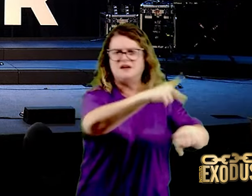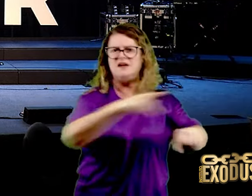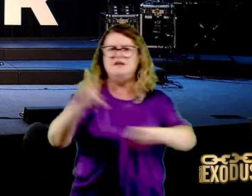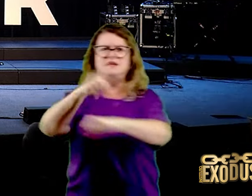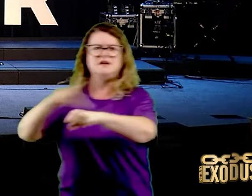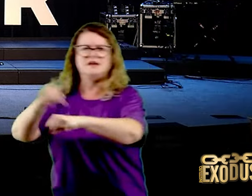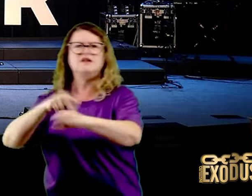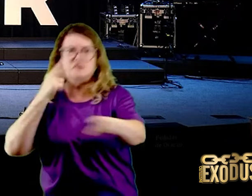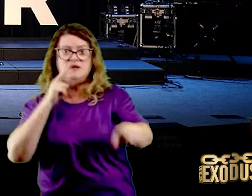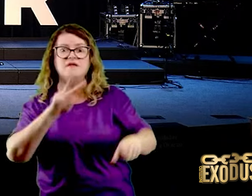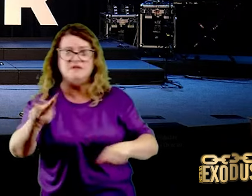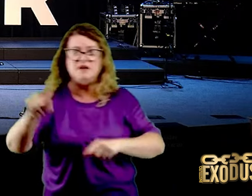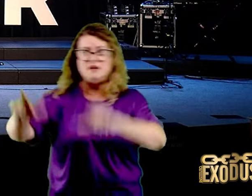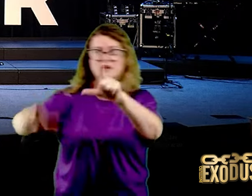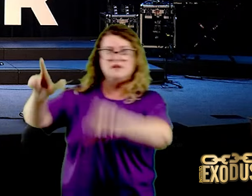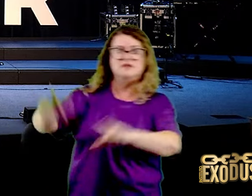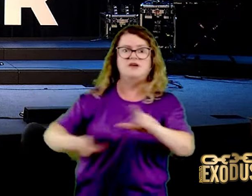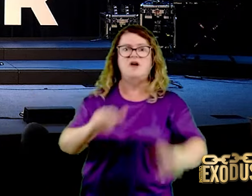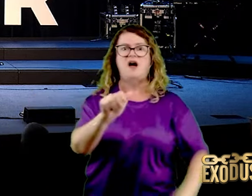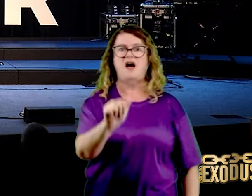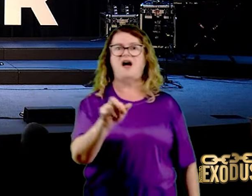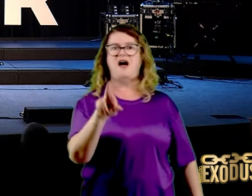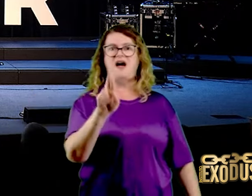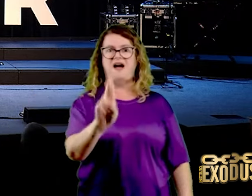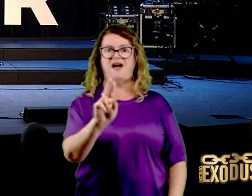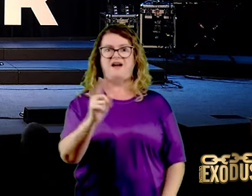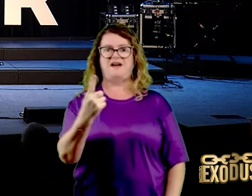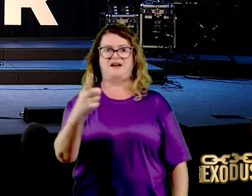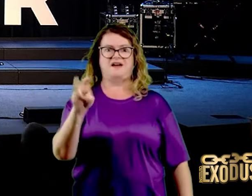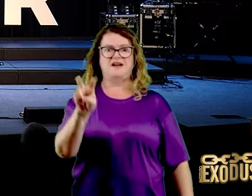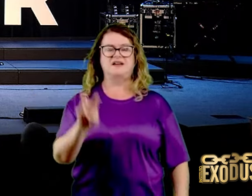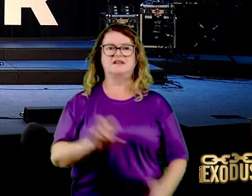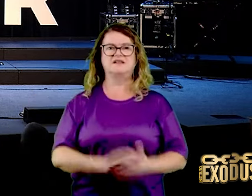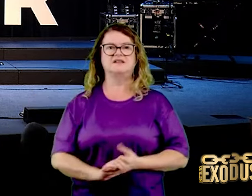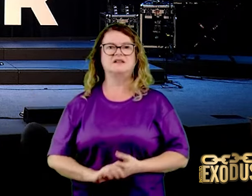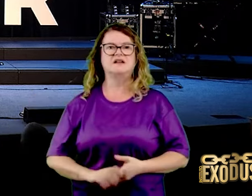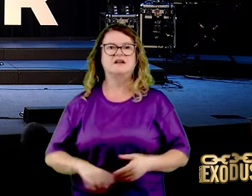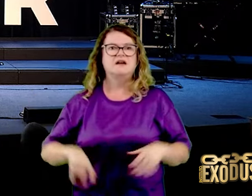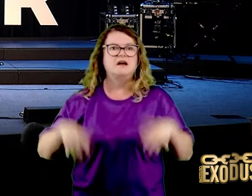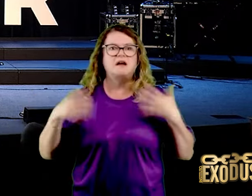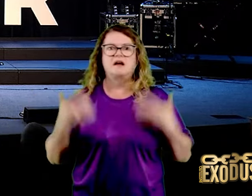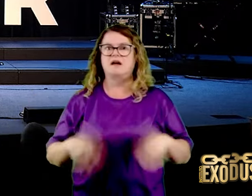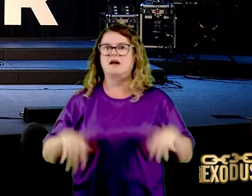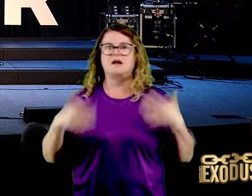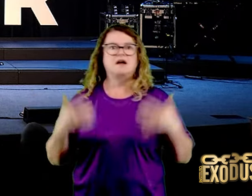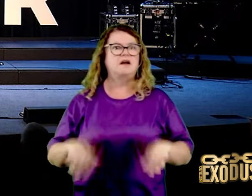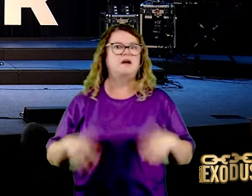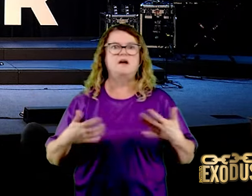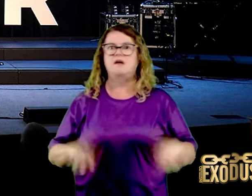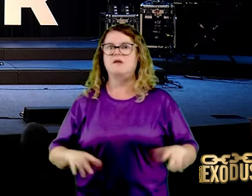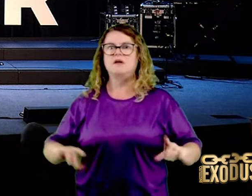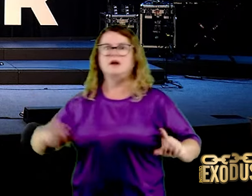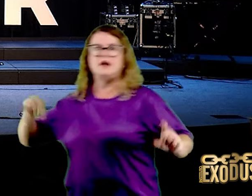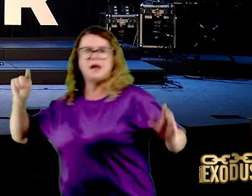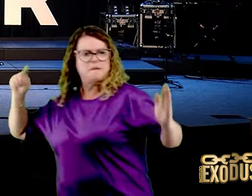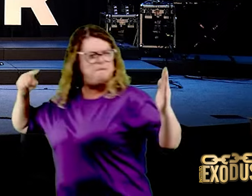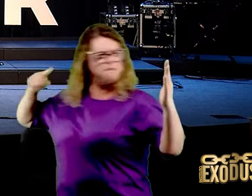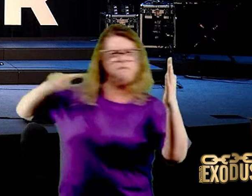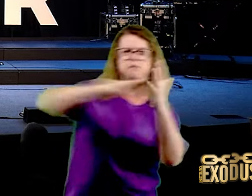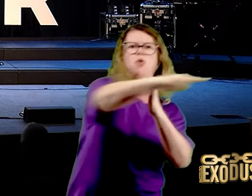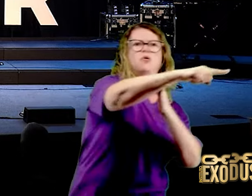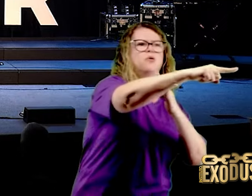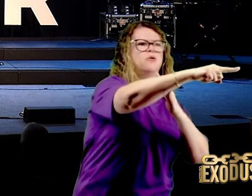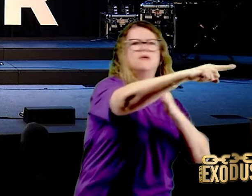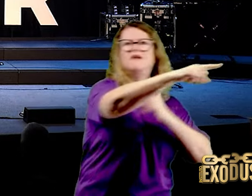televisão, a R-15, pega uma parede dessa aqui, fura ela, como se fosse um pedaço de papel. Aí você